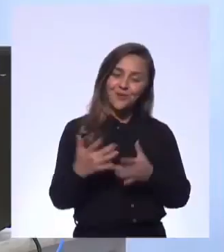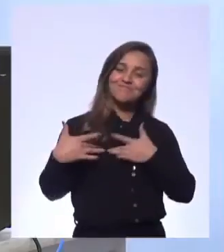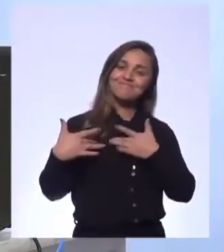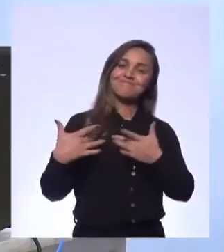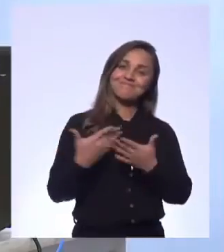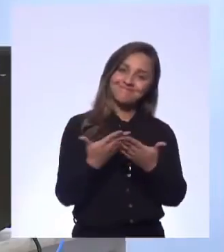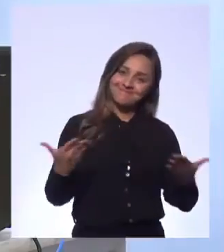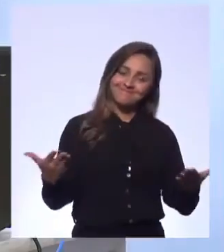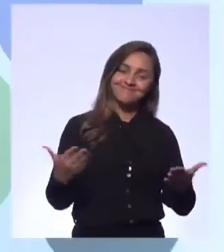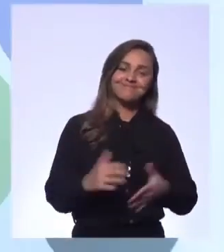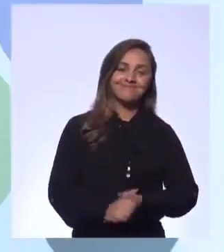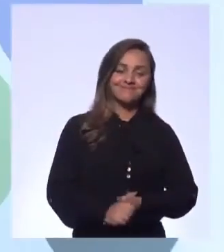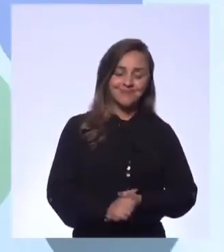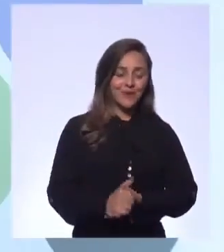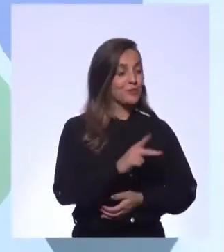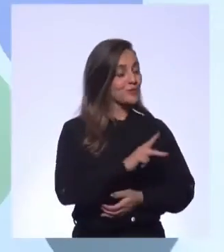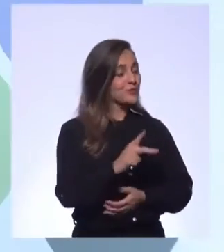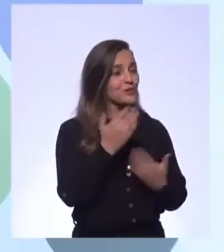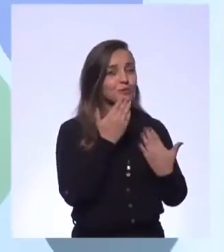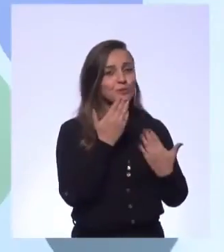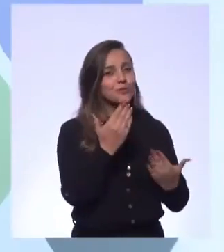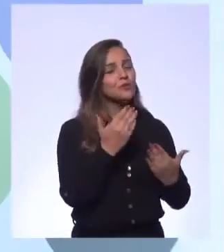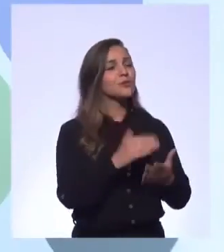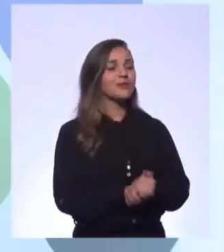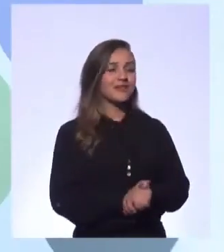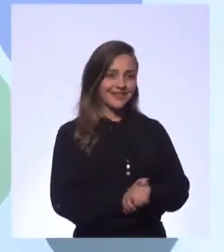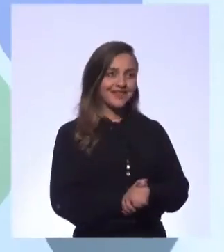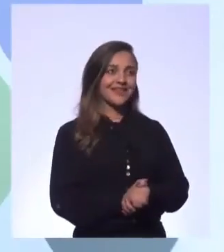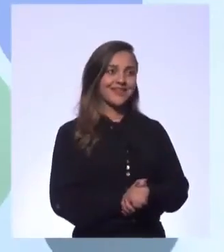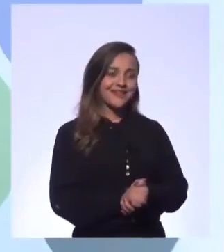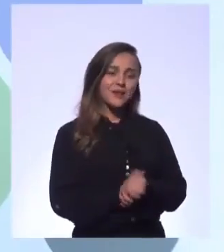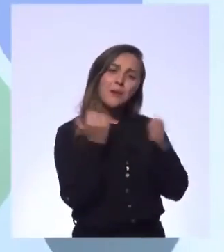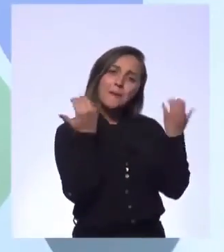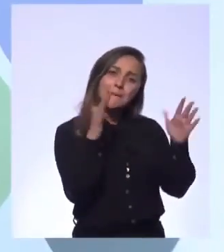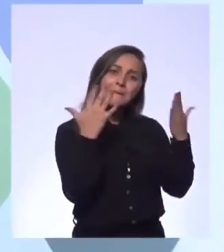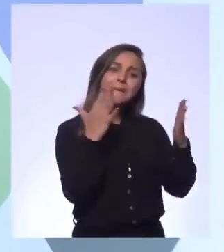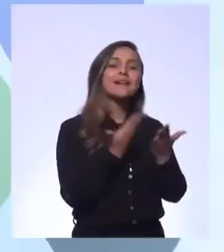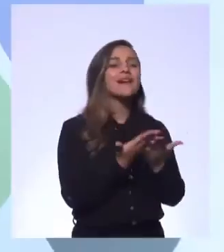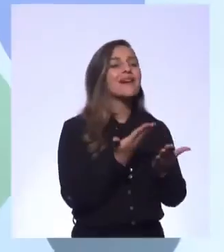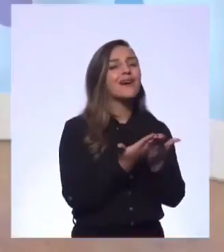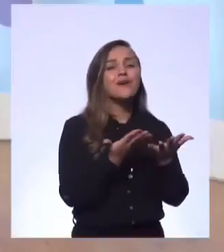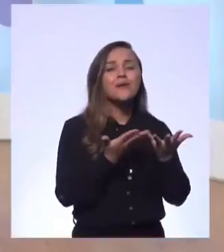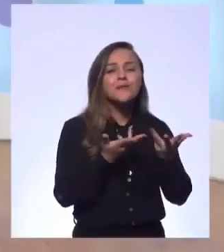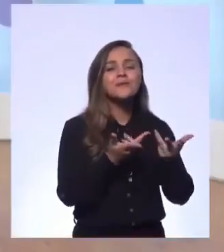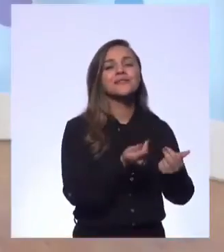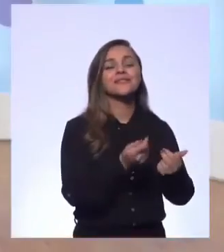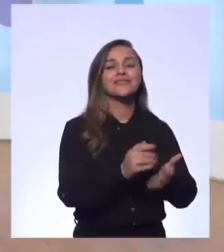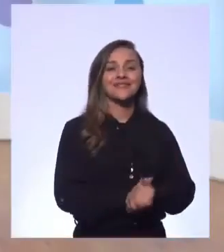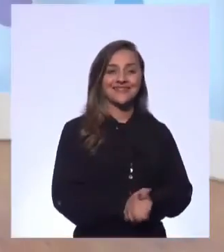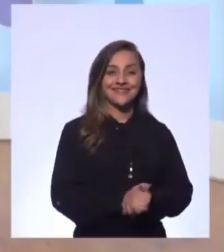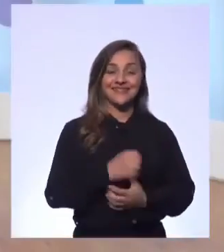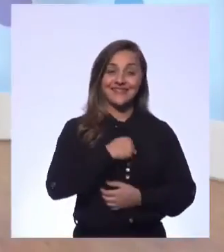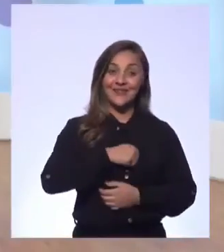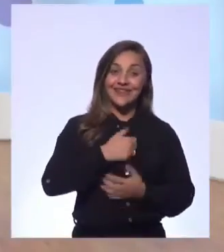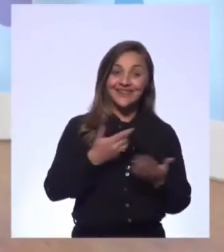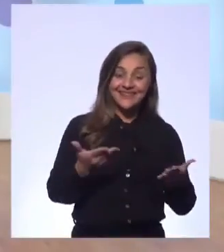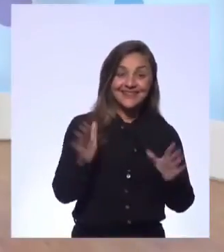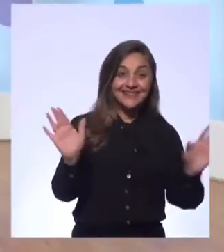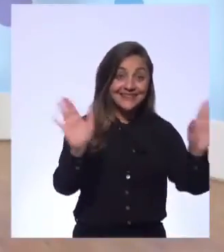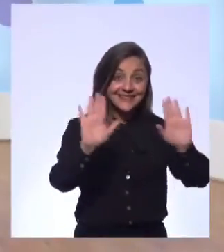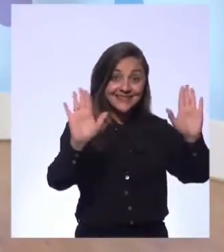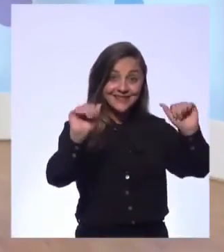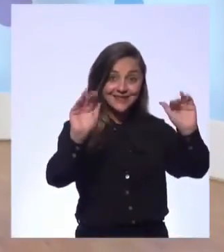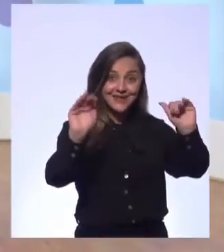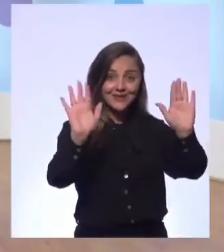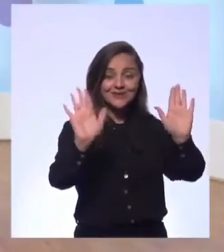vocês. Professor, muito obrigado. Os alunos estão se despedindo, parabenizando pela aula. Muito obrigado. com saudade. Marques também. Está bom? Valeu. Até mais. Tchau, tchau.